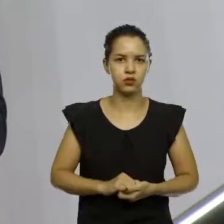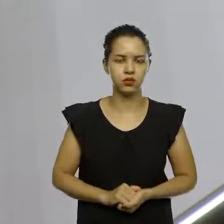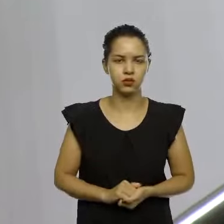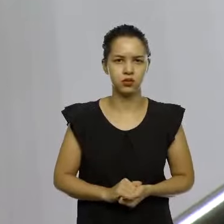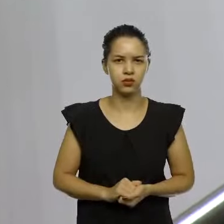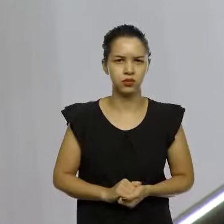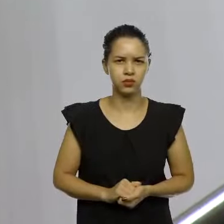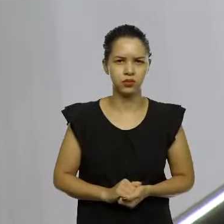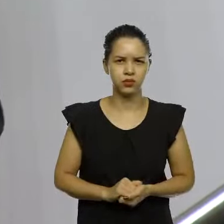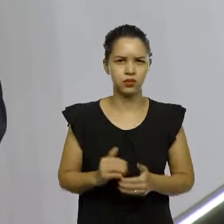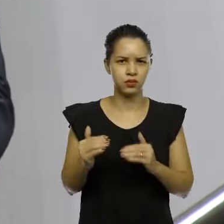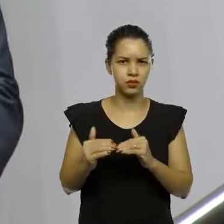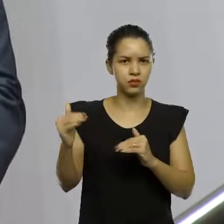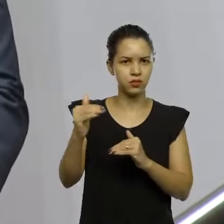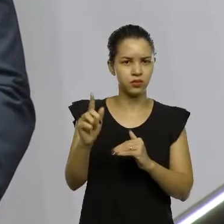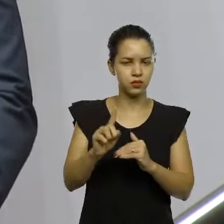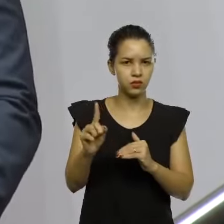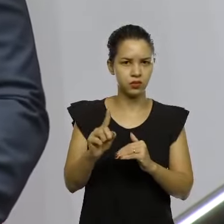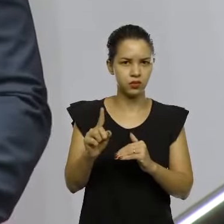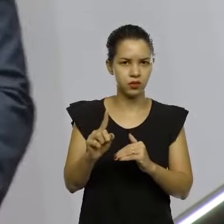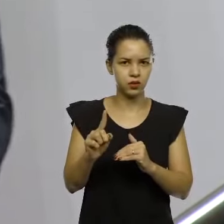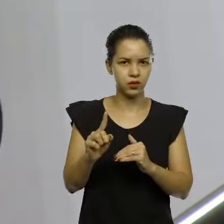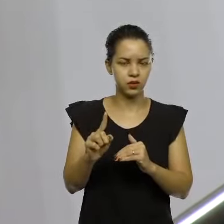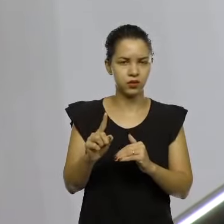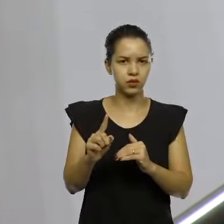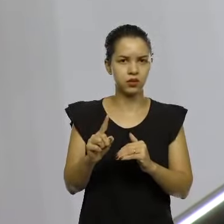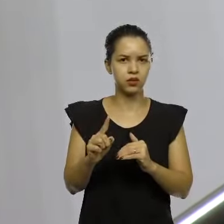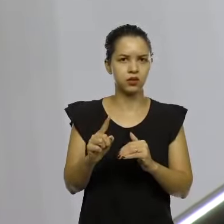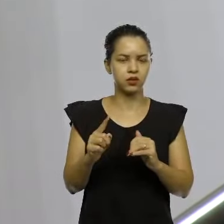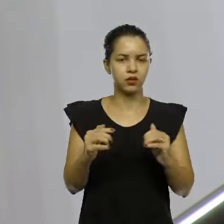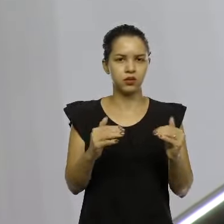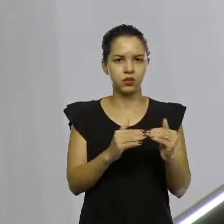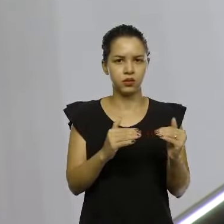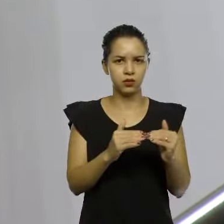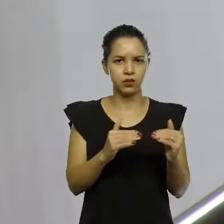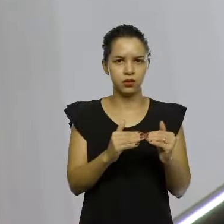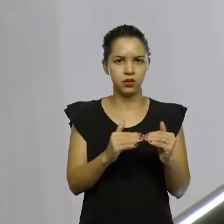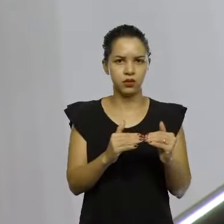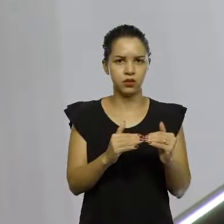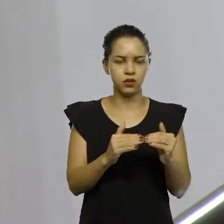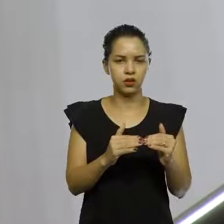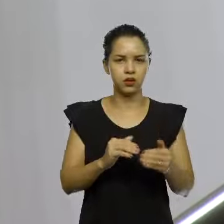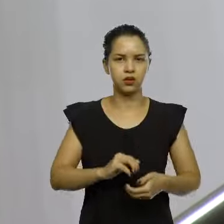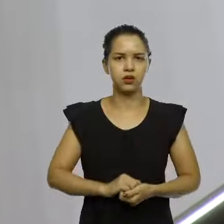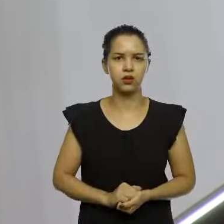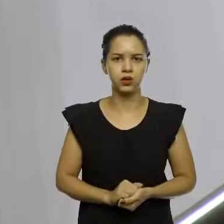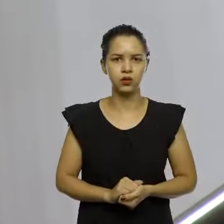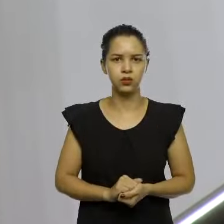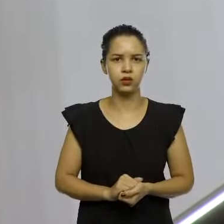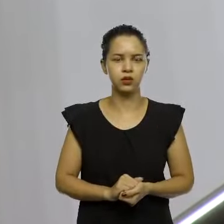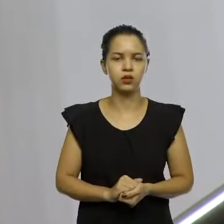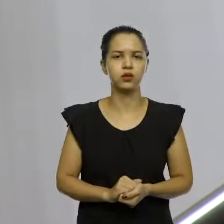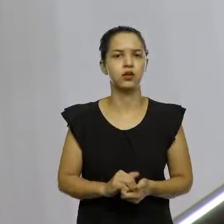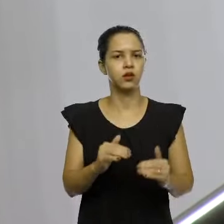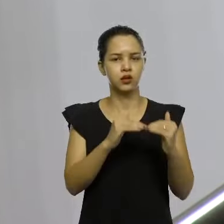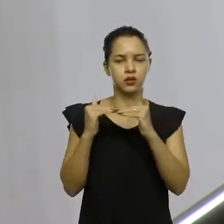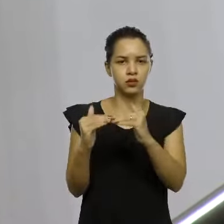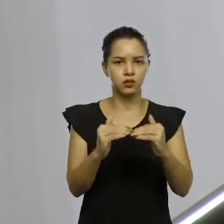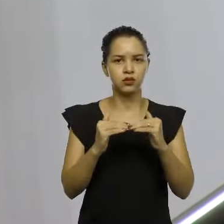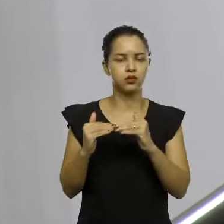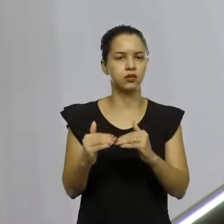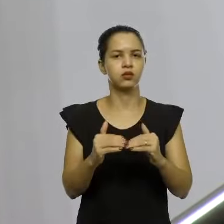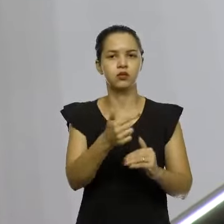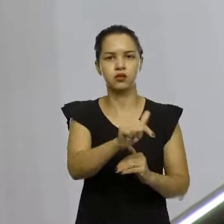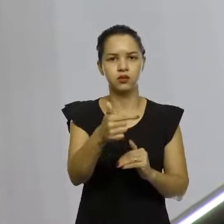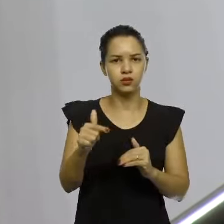não é a maioria. O acordo foi, quando foi para retirar isso, tinha que ser por unanimidade, não houve unanimidade. Meu líder falou na reunião que não